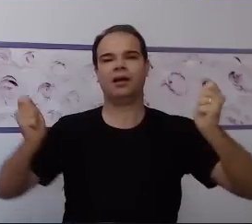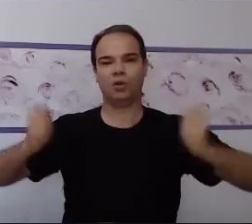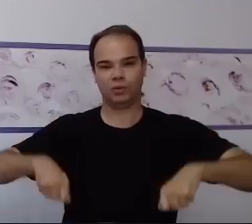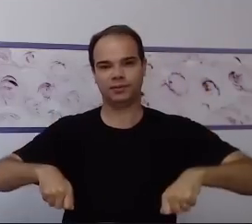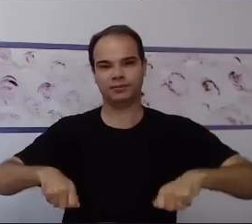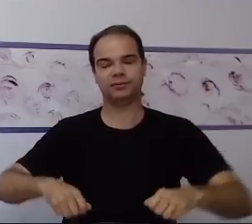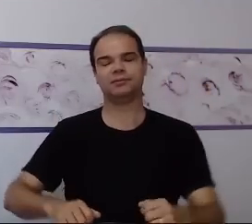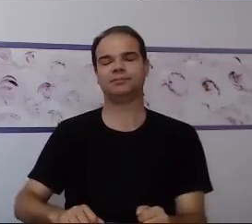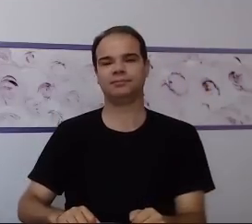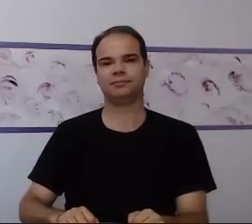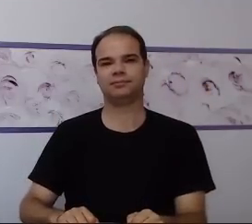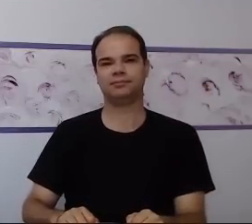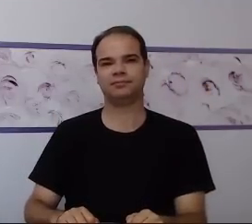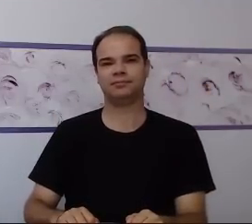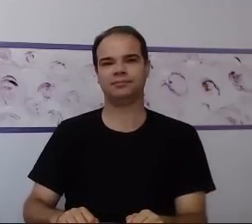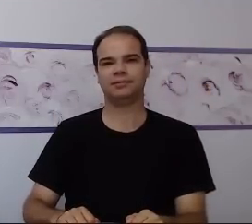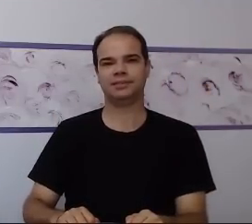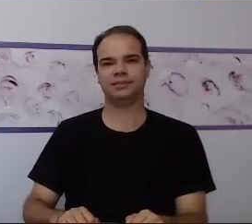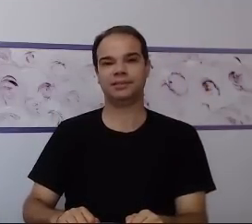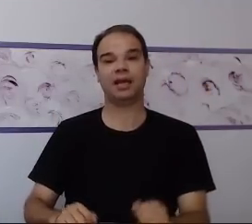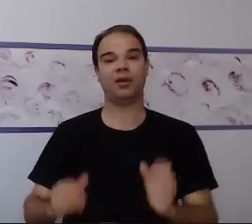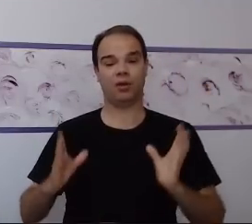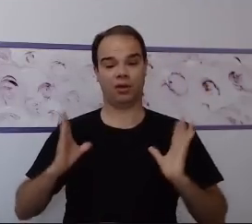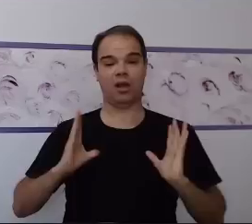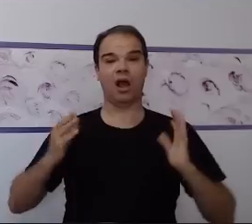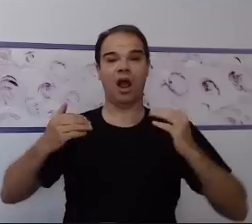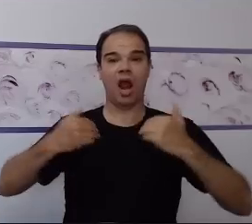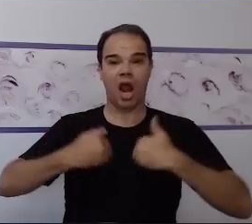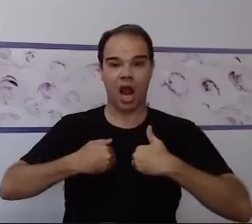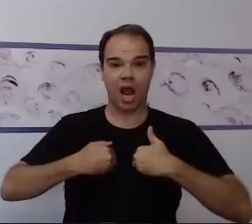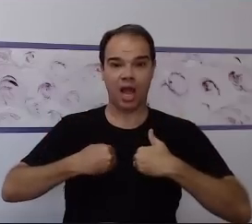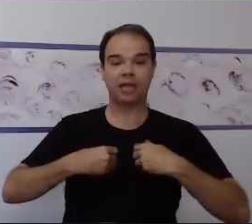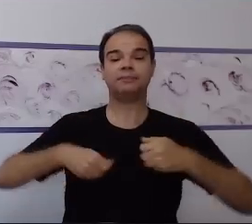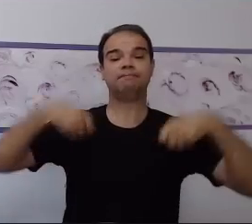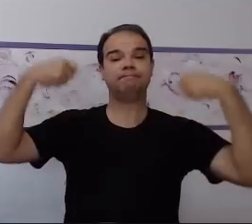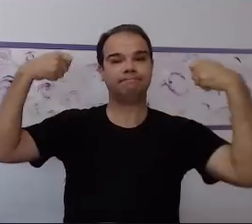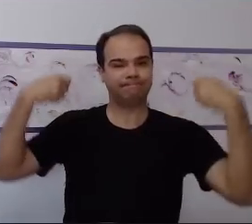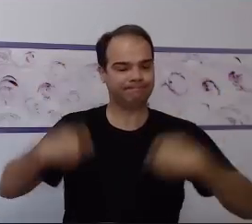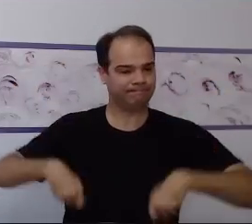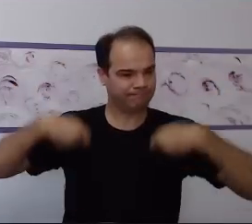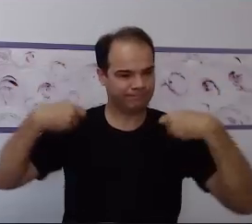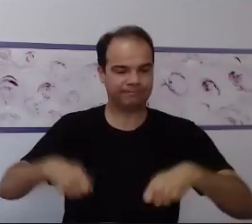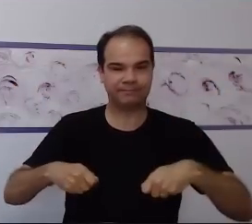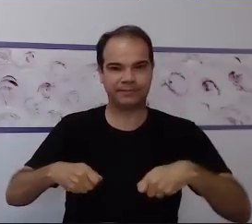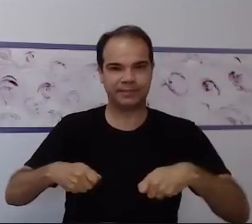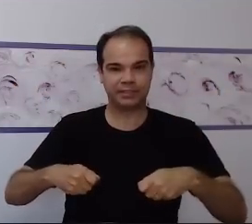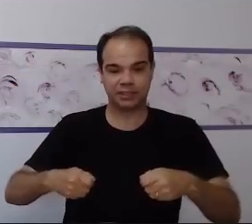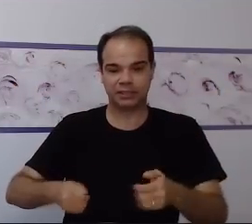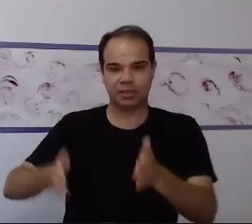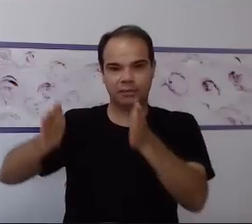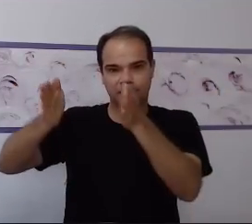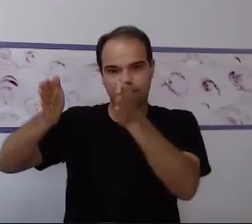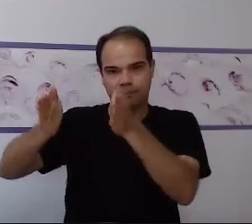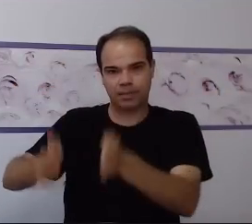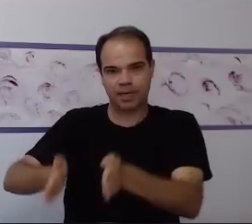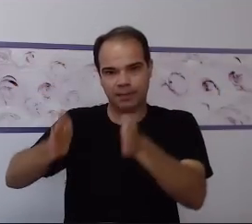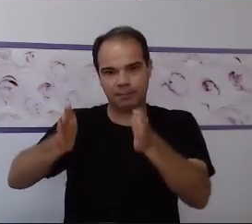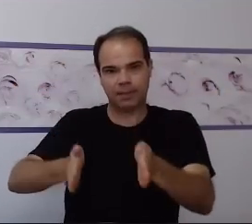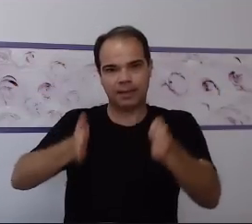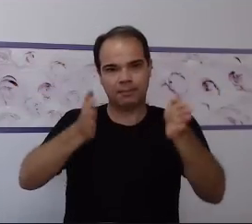de TEA, a gente fala de adequação de ambiente, adequação de funções e redirecionamento,